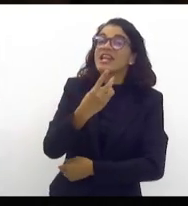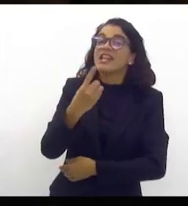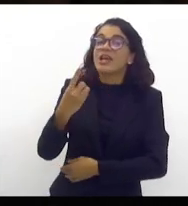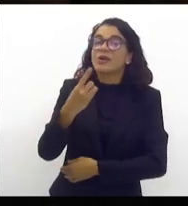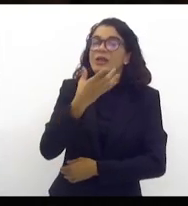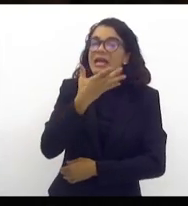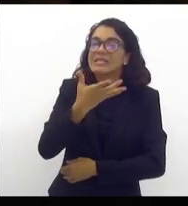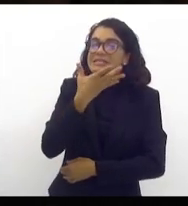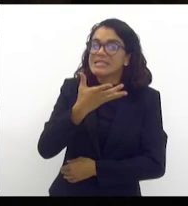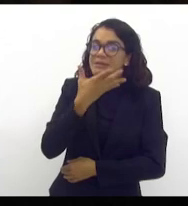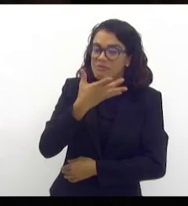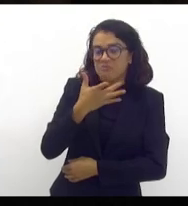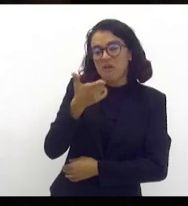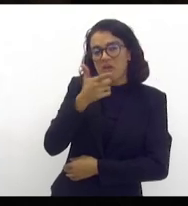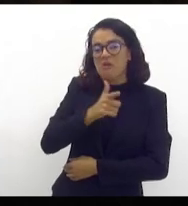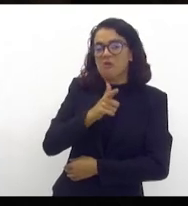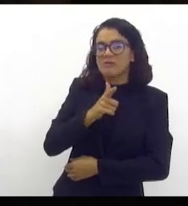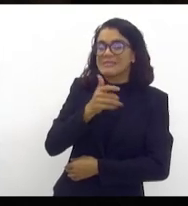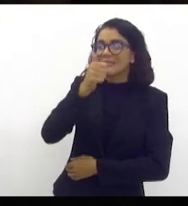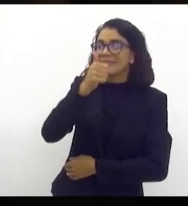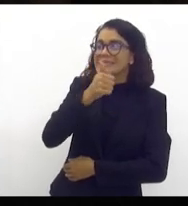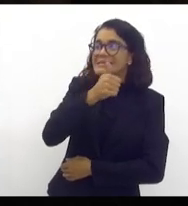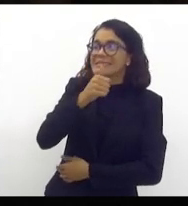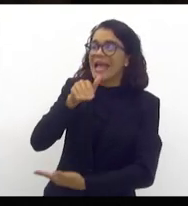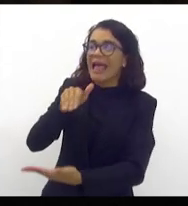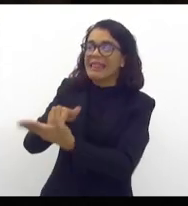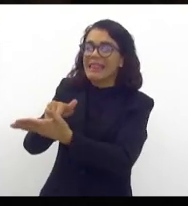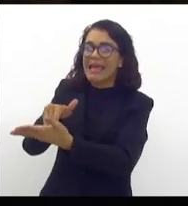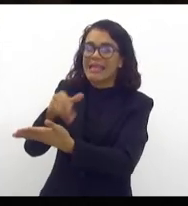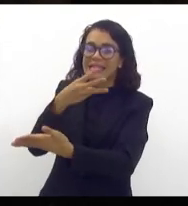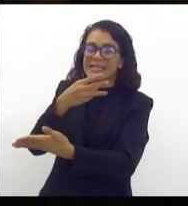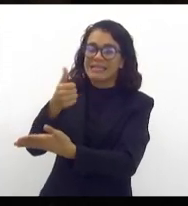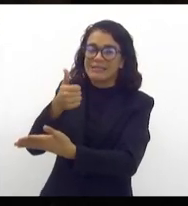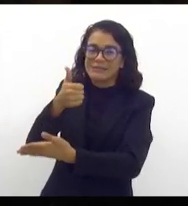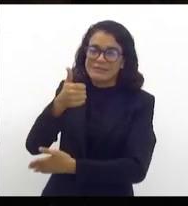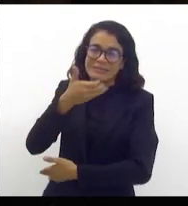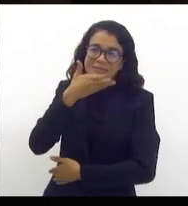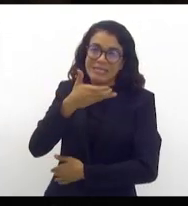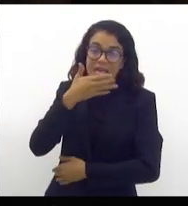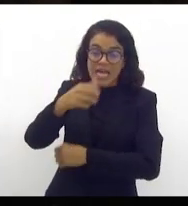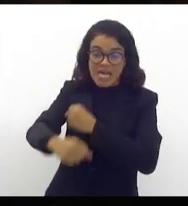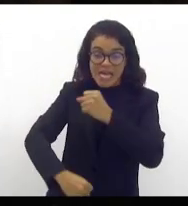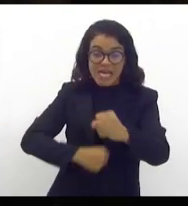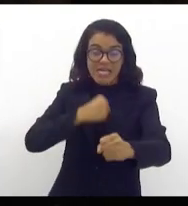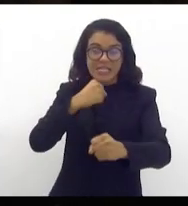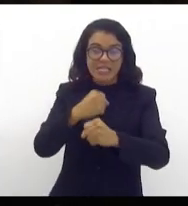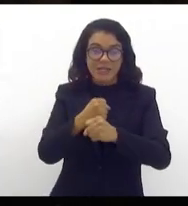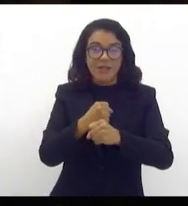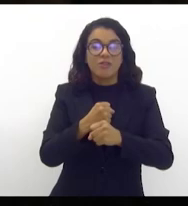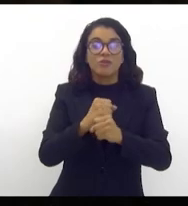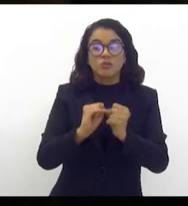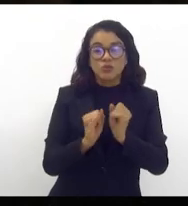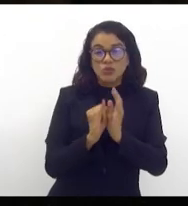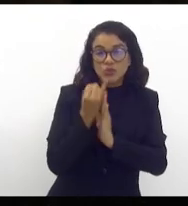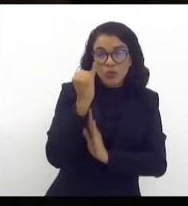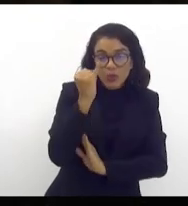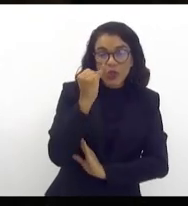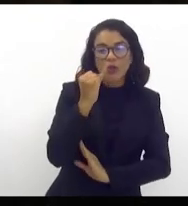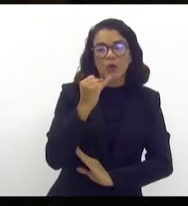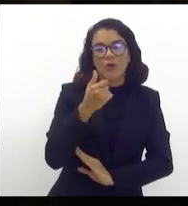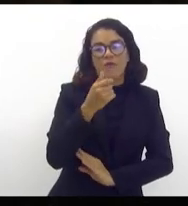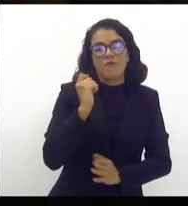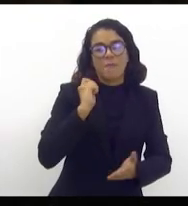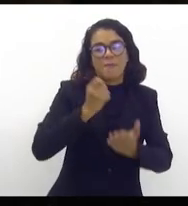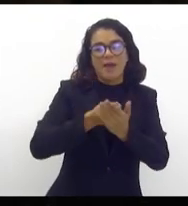no limite, mas vamos chegar. No ano que vem, nós vamos pagar 22,22%,